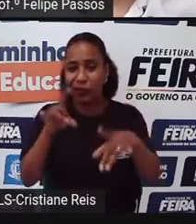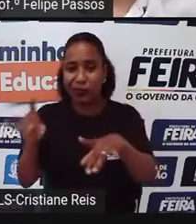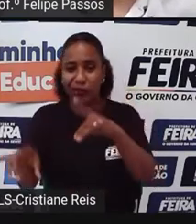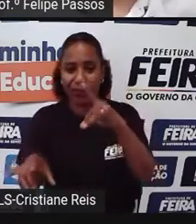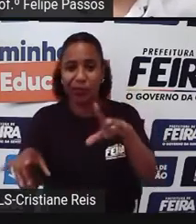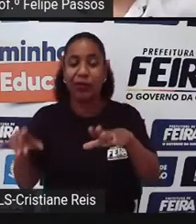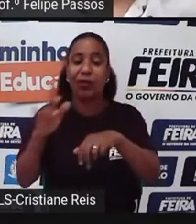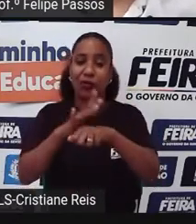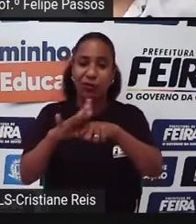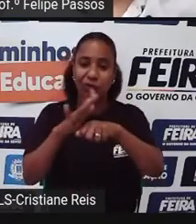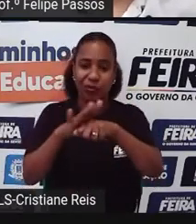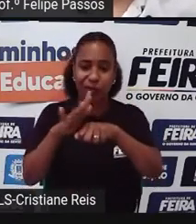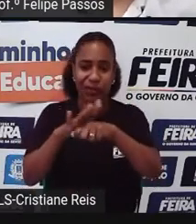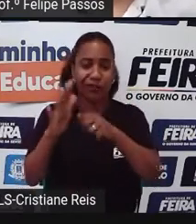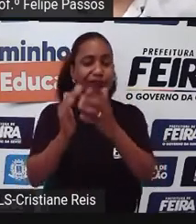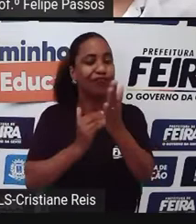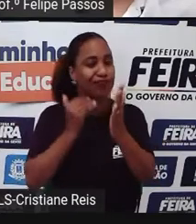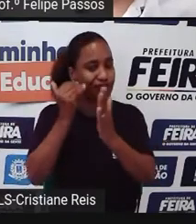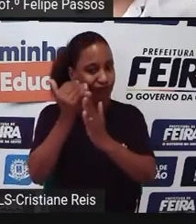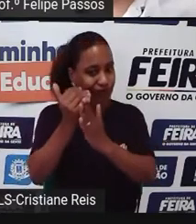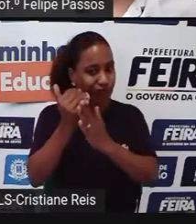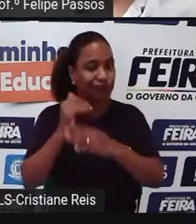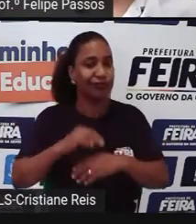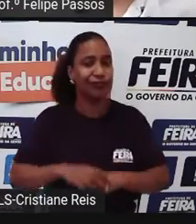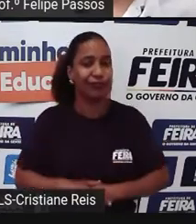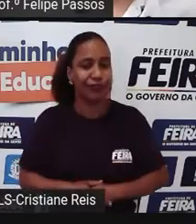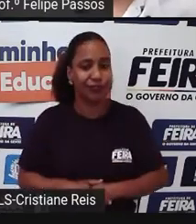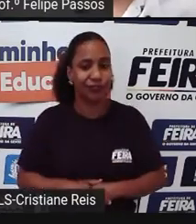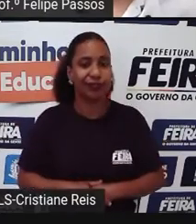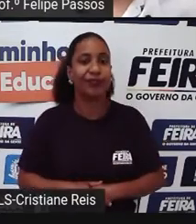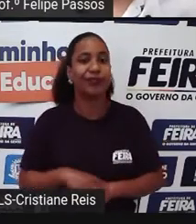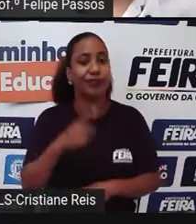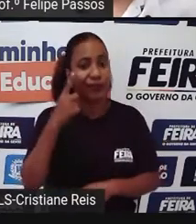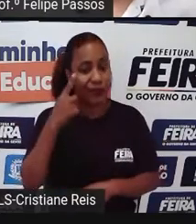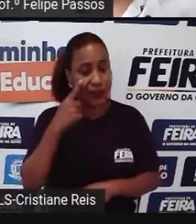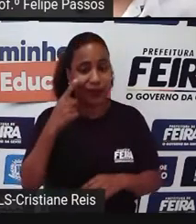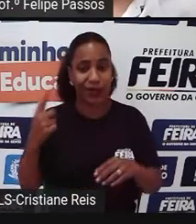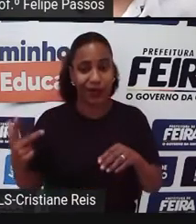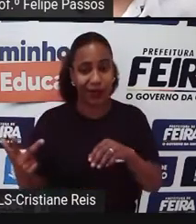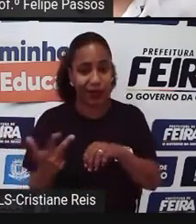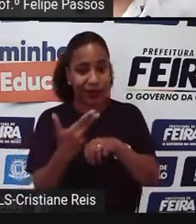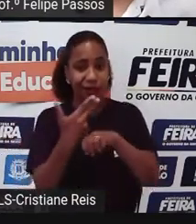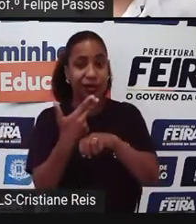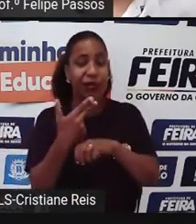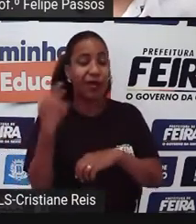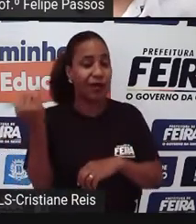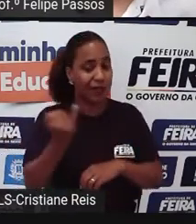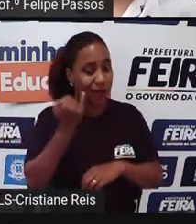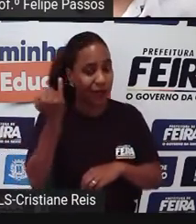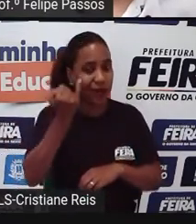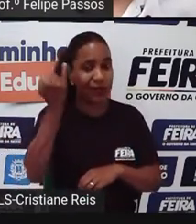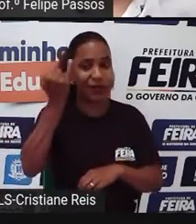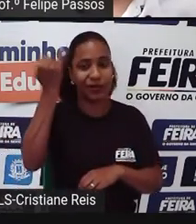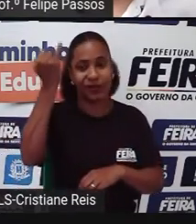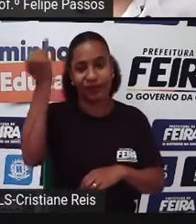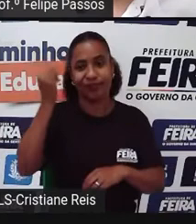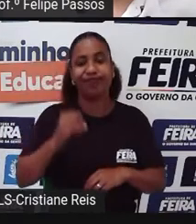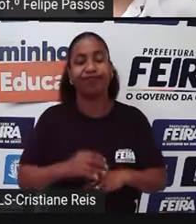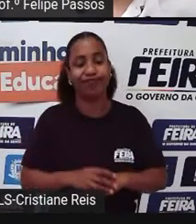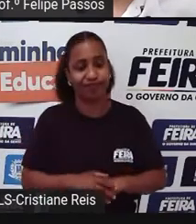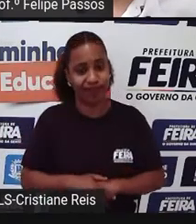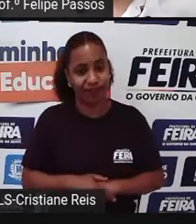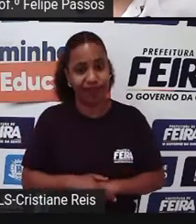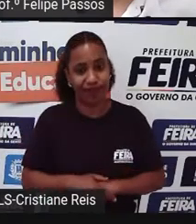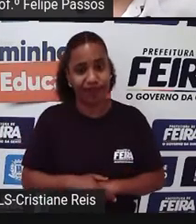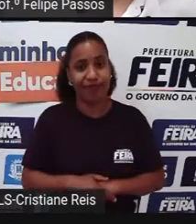essas condições Que a gente vê por aí Então A castração É algo assim Que a gente vê Que a